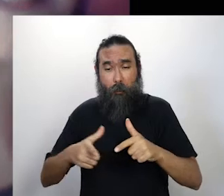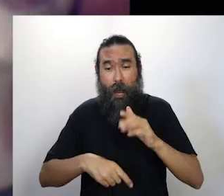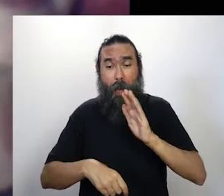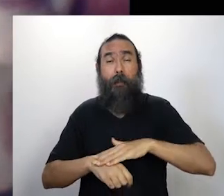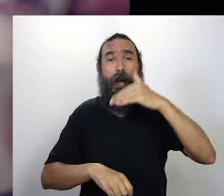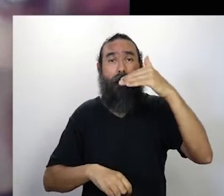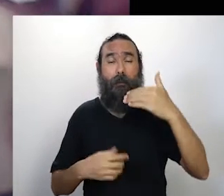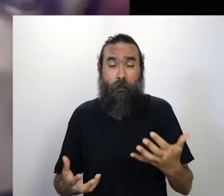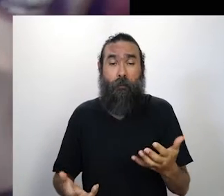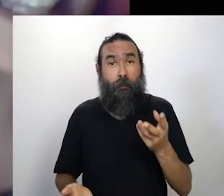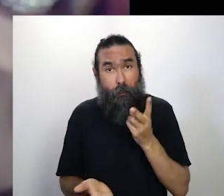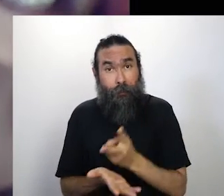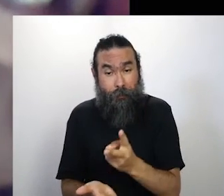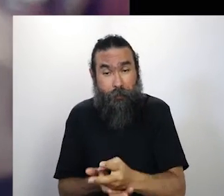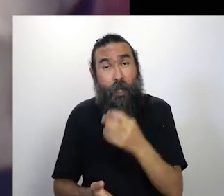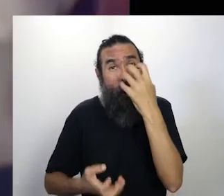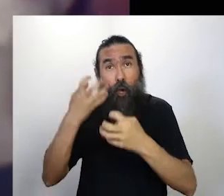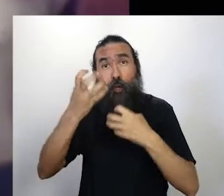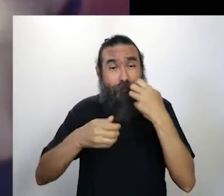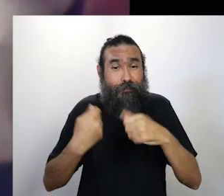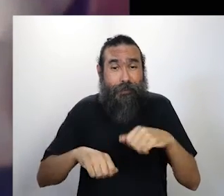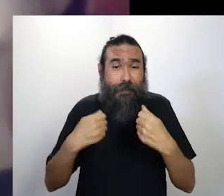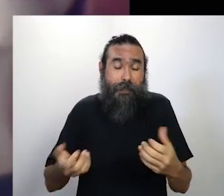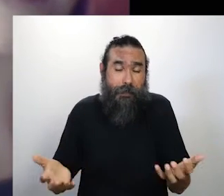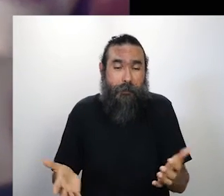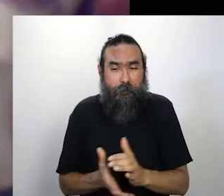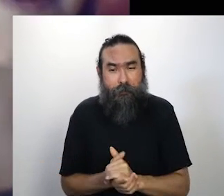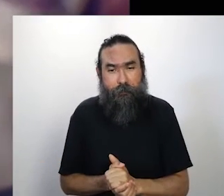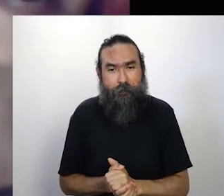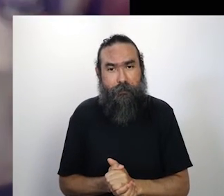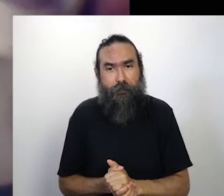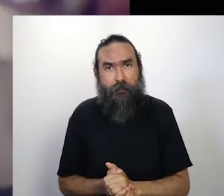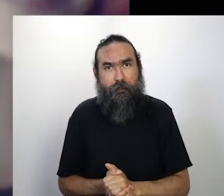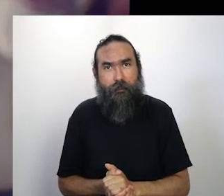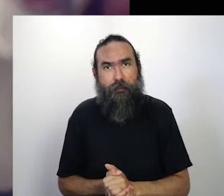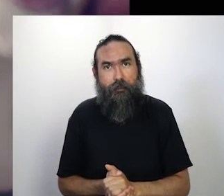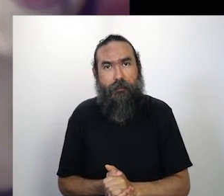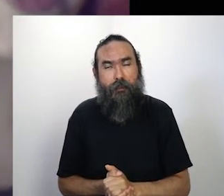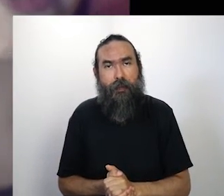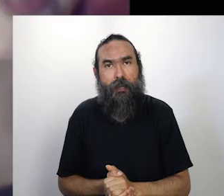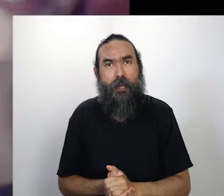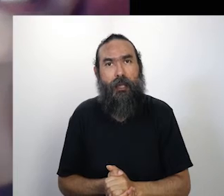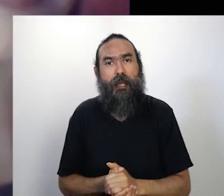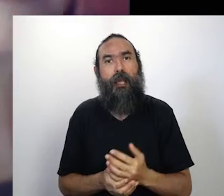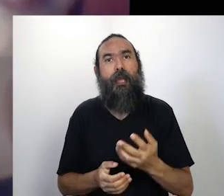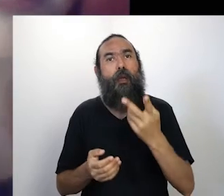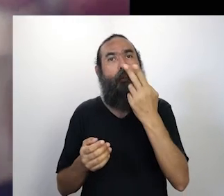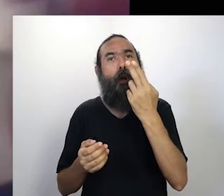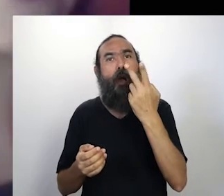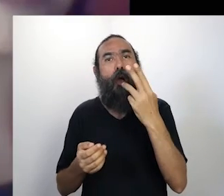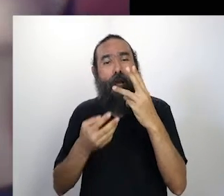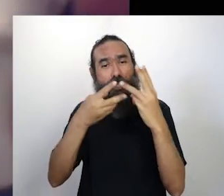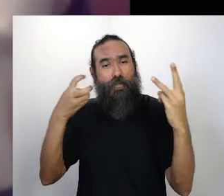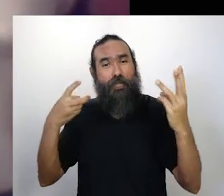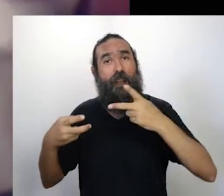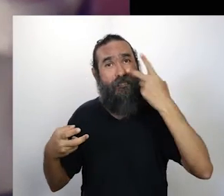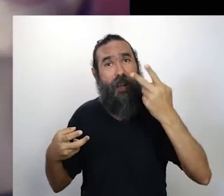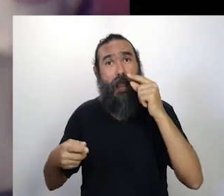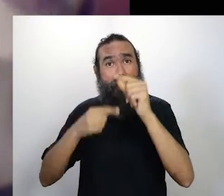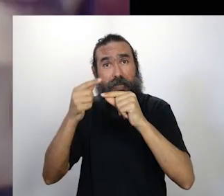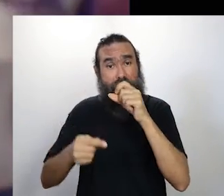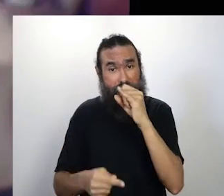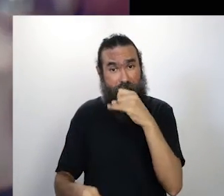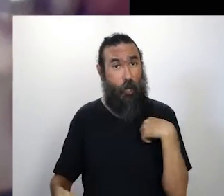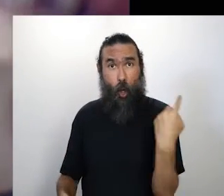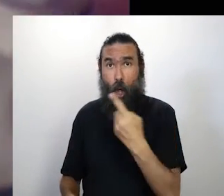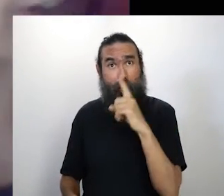cantando para o céu não cair, como diz Davi Copenau e tantos outros indígenas, se a gente não canta e não dança,